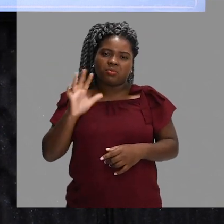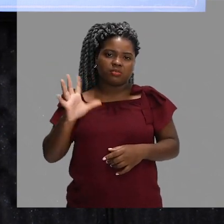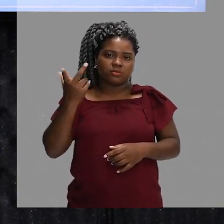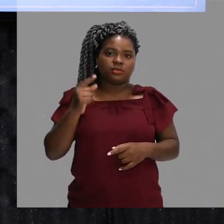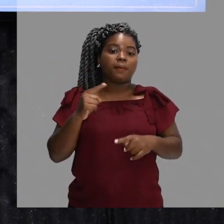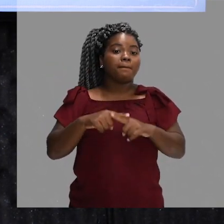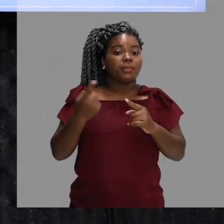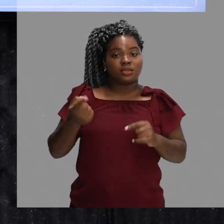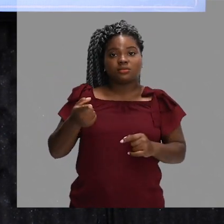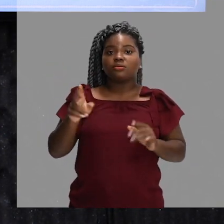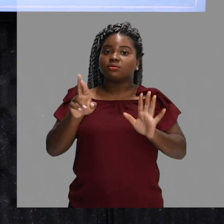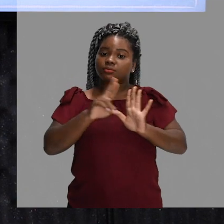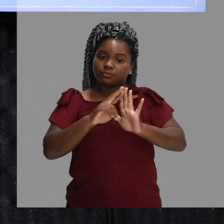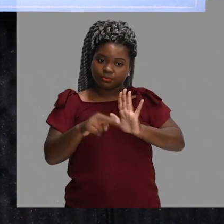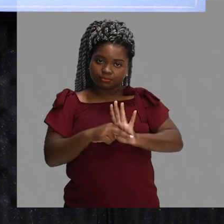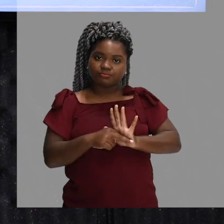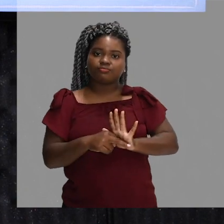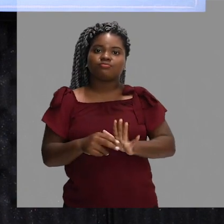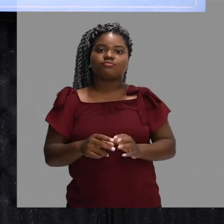regra, pode.